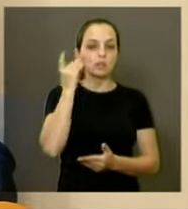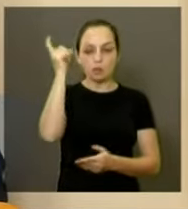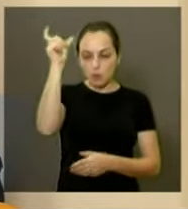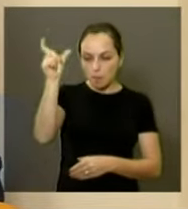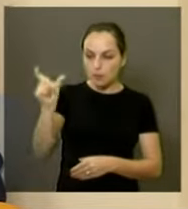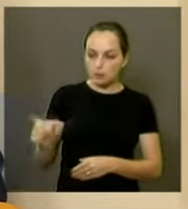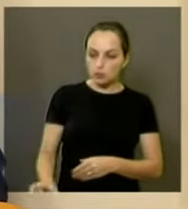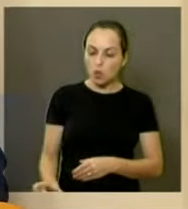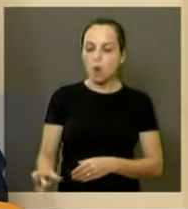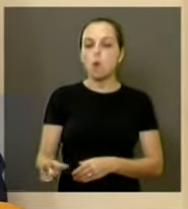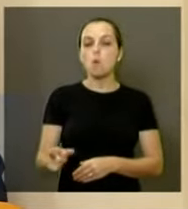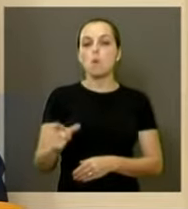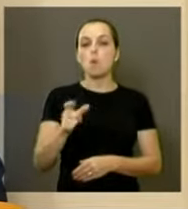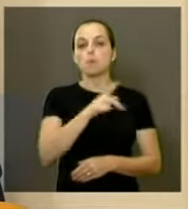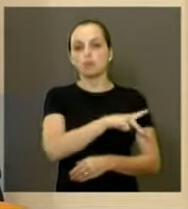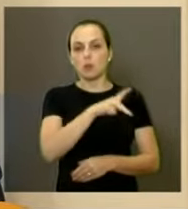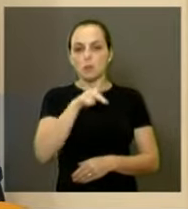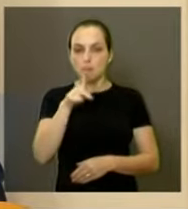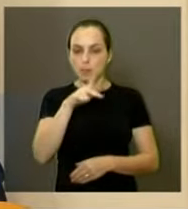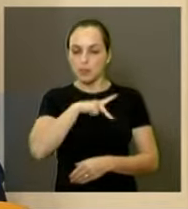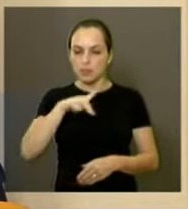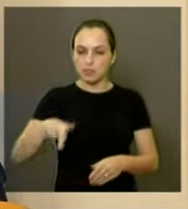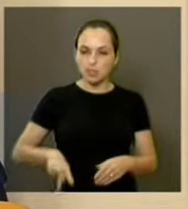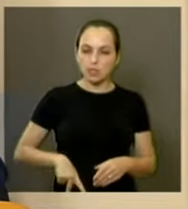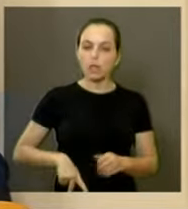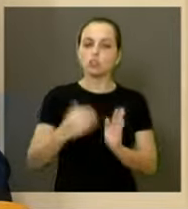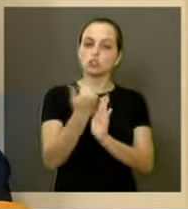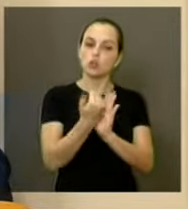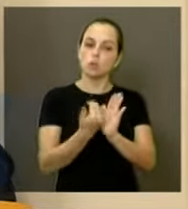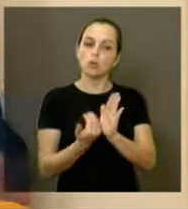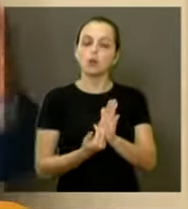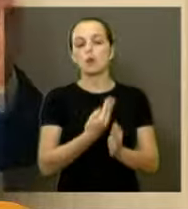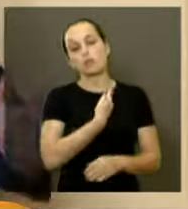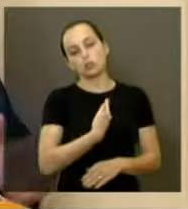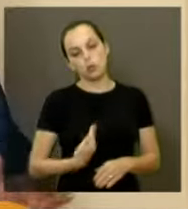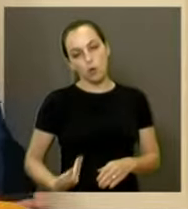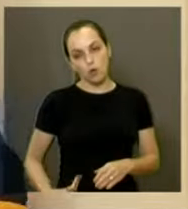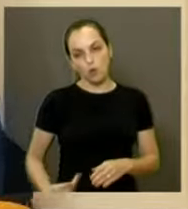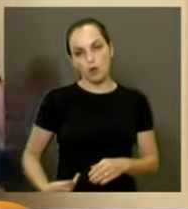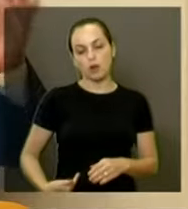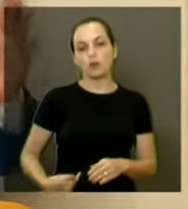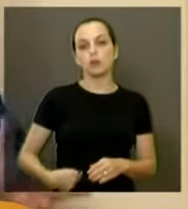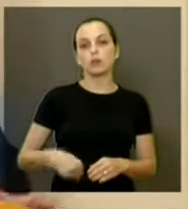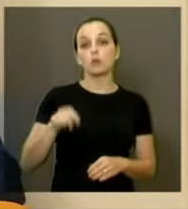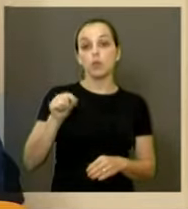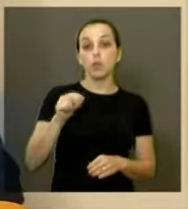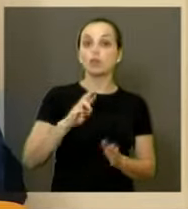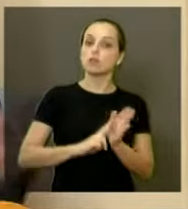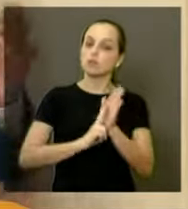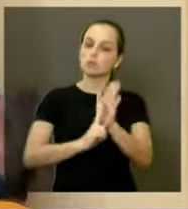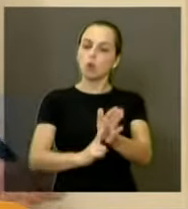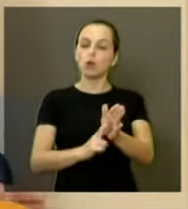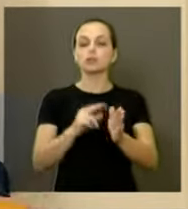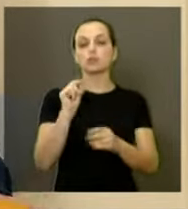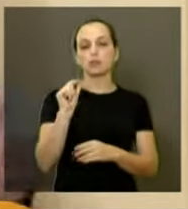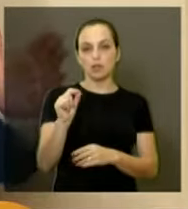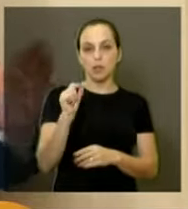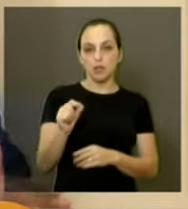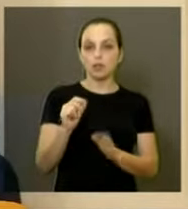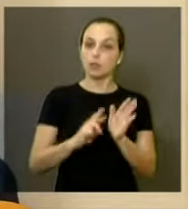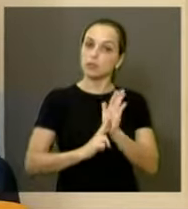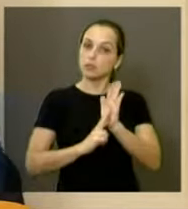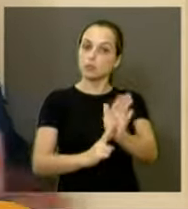Dilma como presidente, e acreditei no programa de governo da Dilma. E acho que a resposta está aí. A resposta